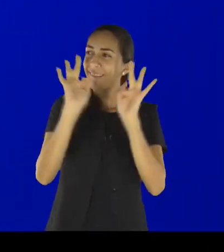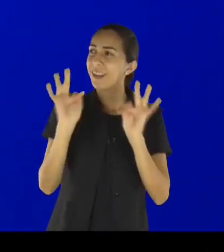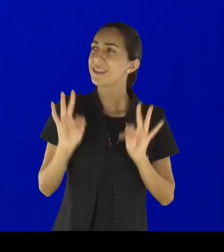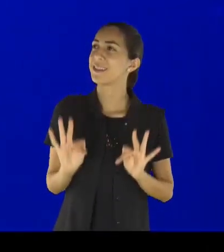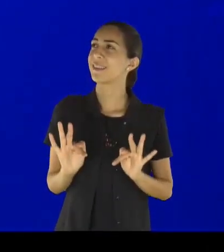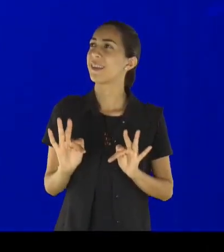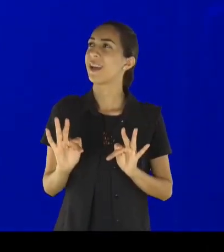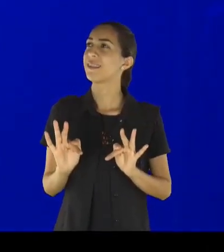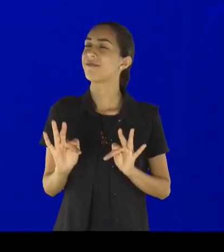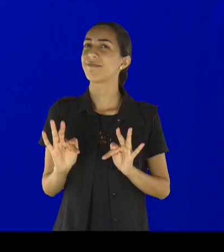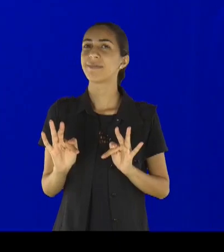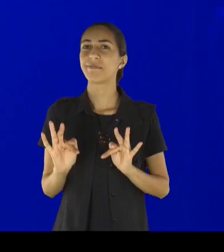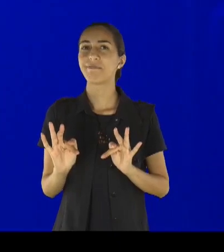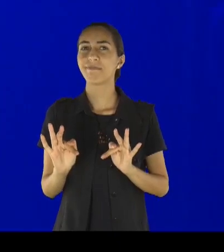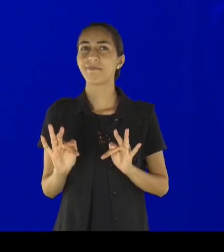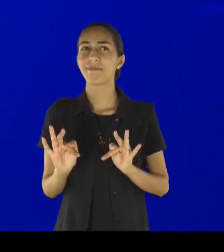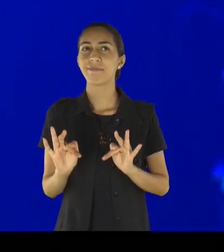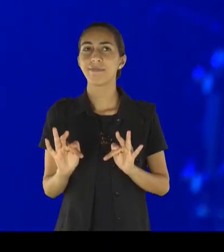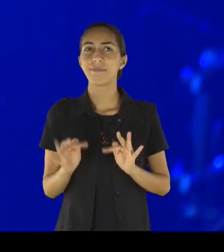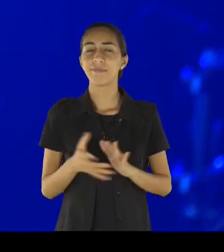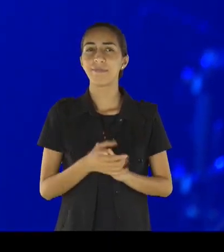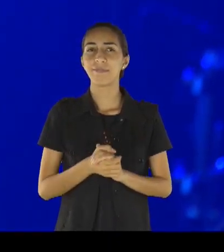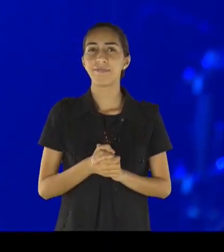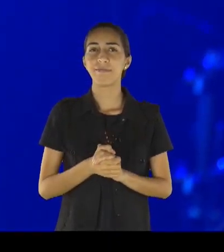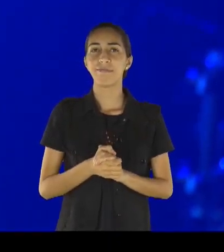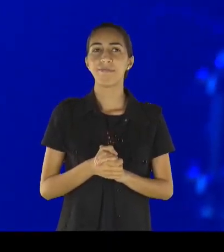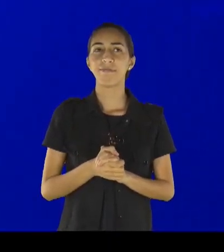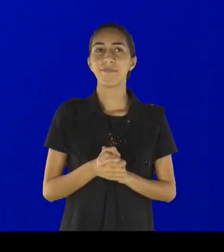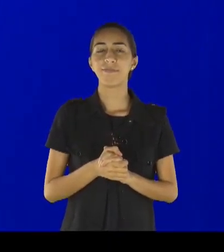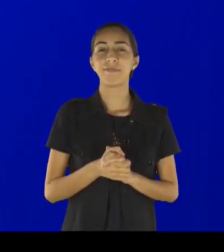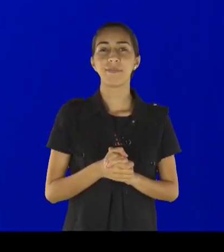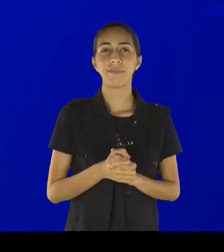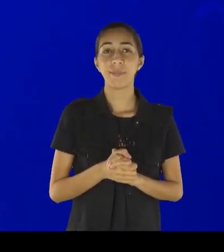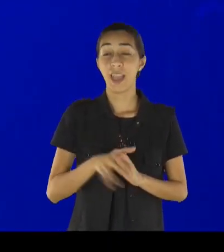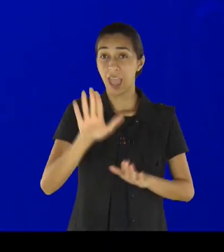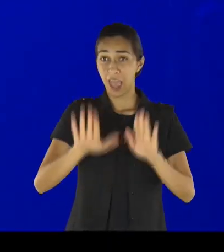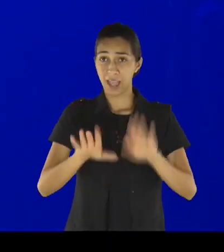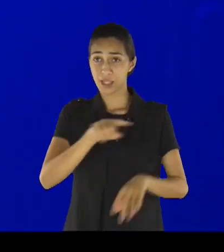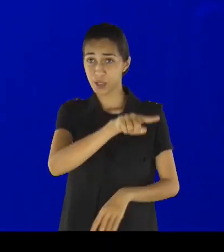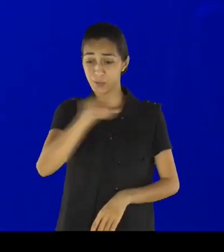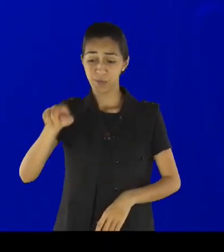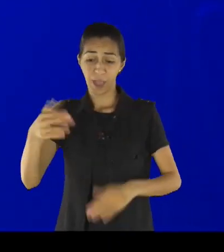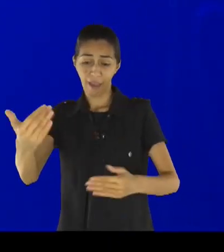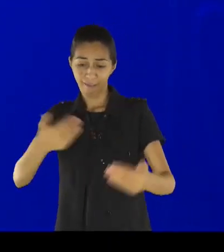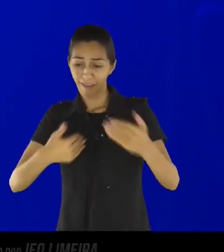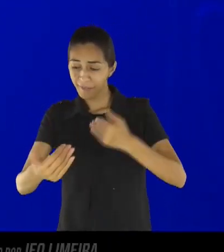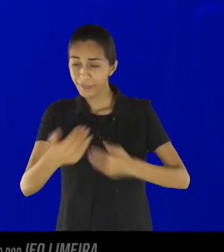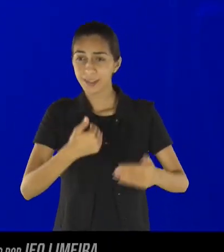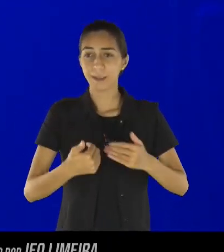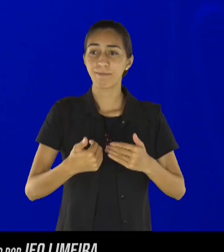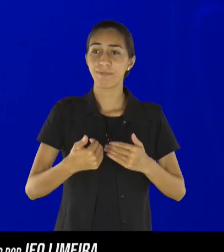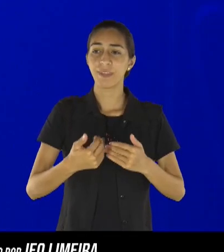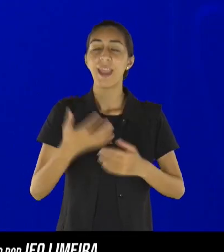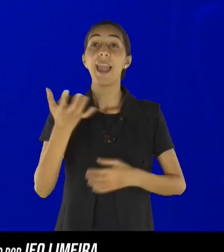de mais alimento para me sair daqui animado, para me sair daqui consciente.